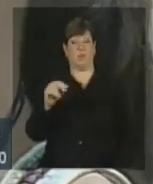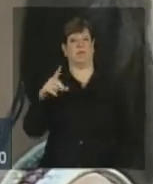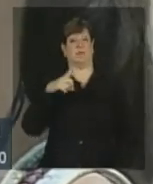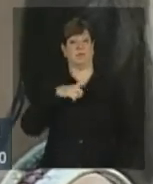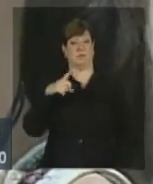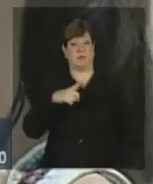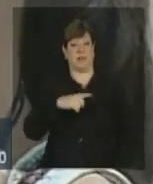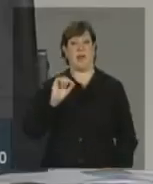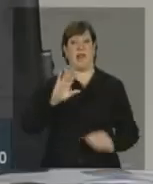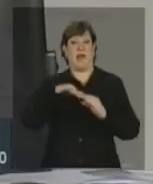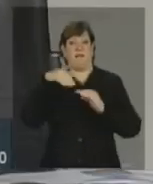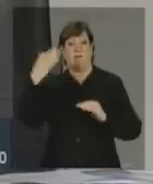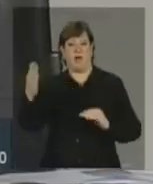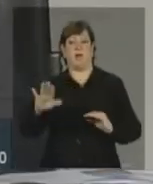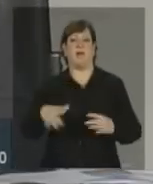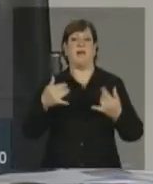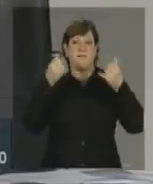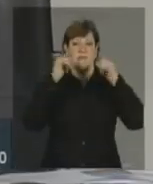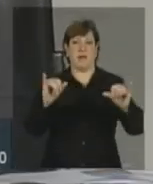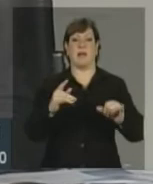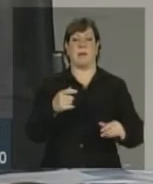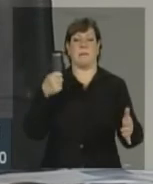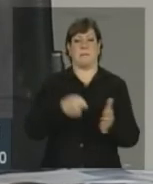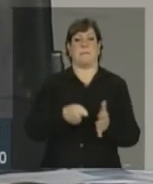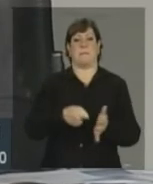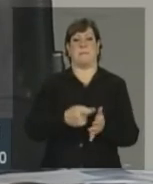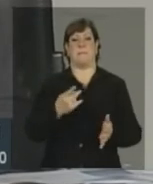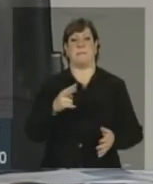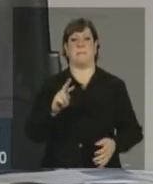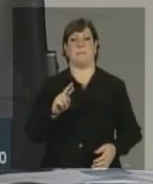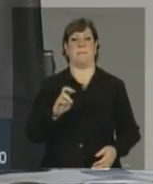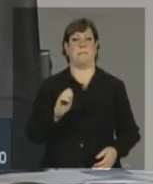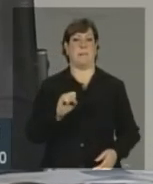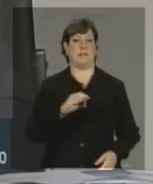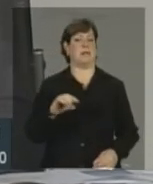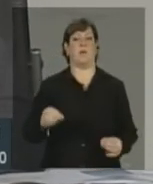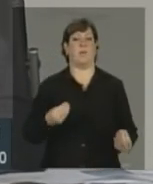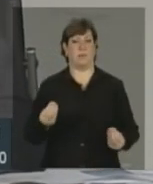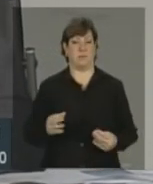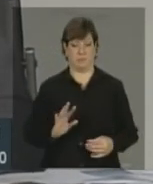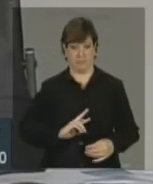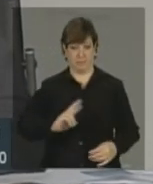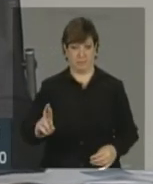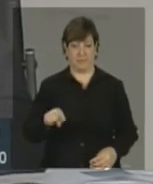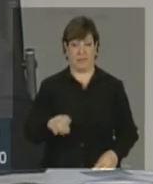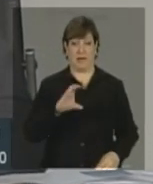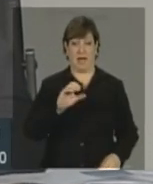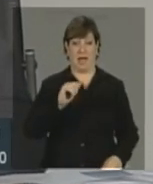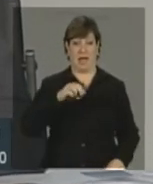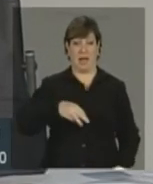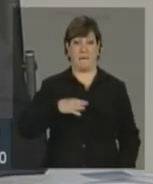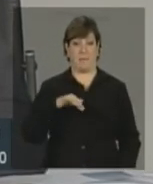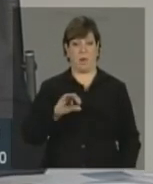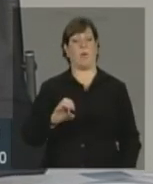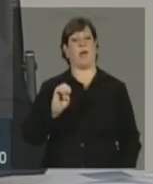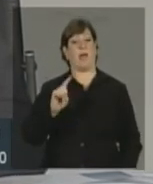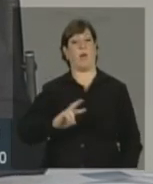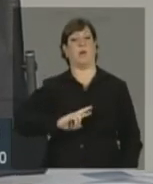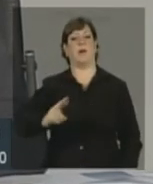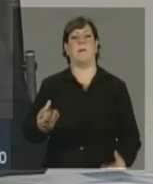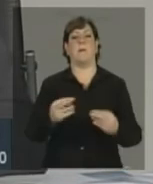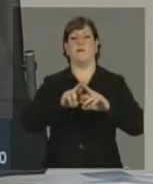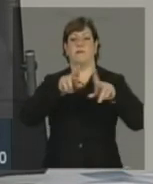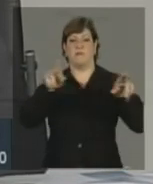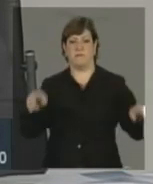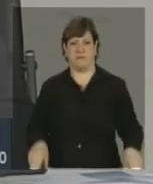pressão? O câmbio é o resultado de muitas variáveis. o governo atua